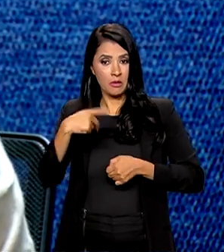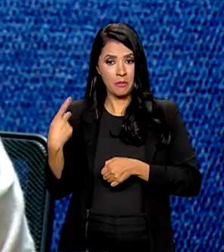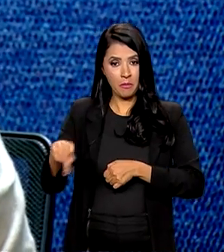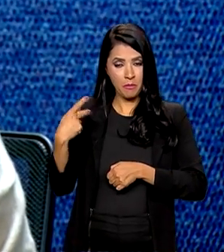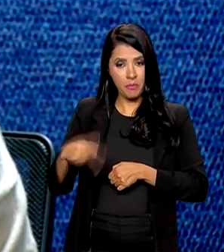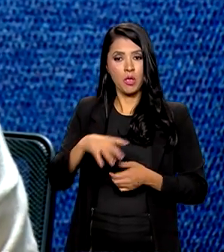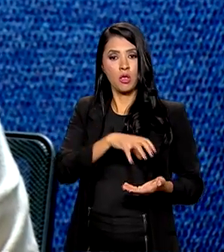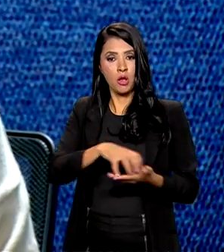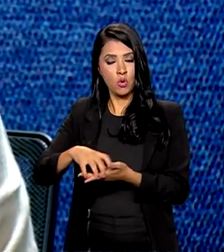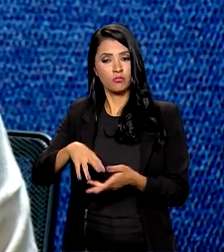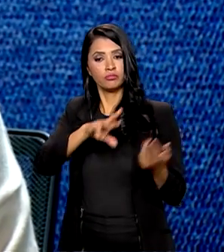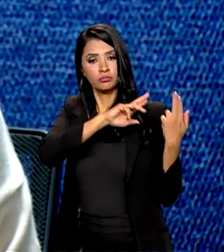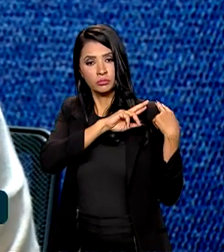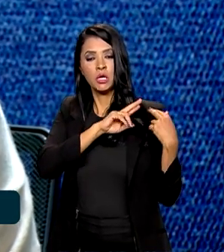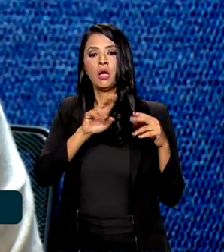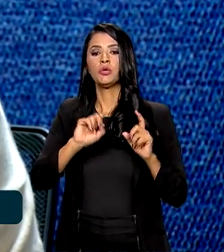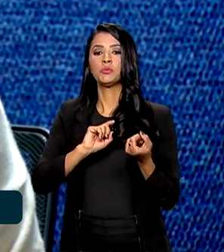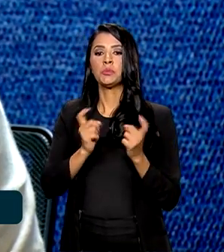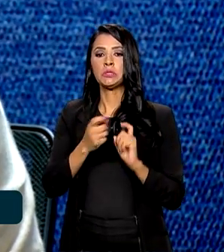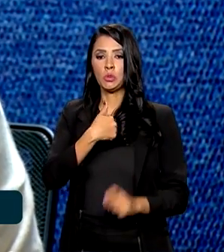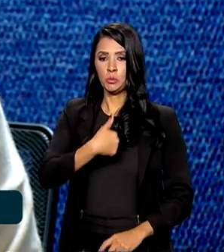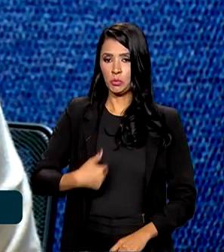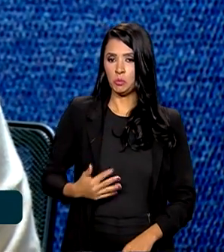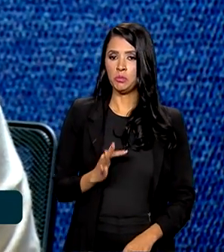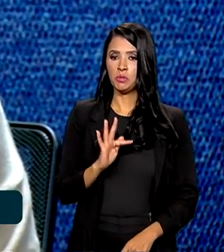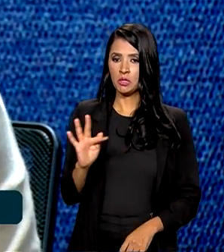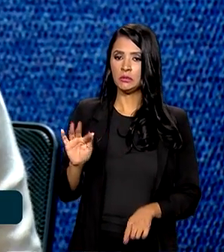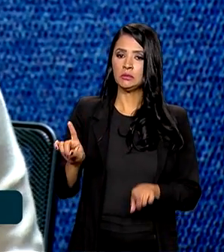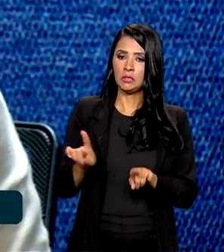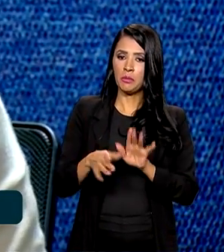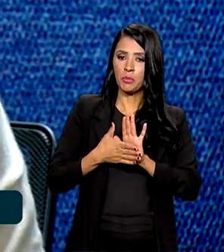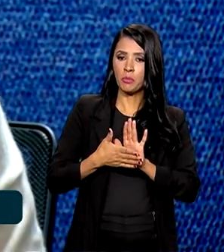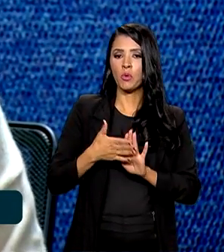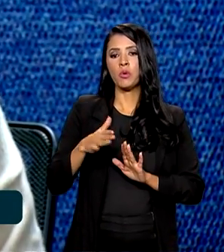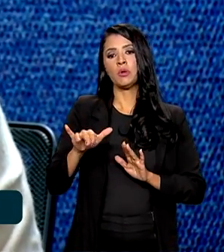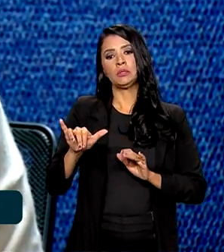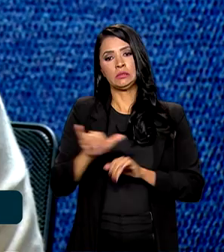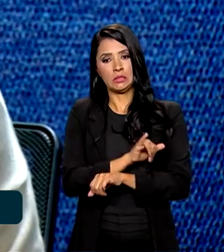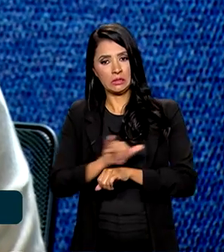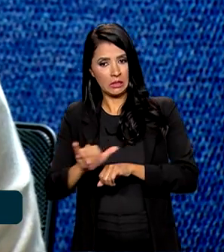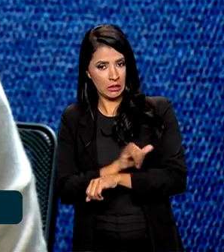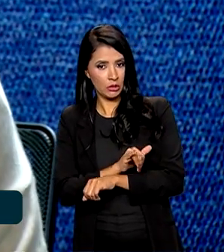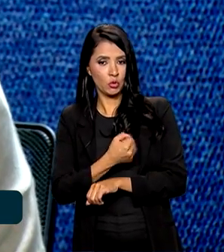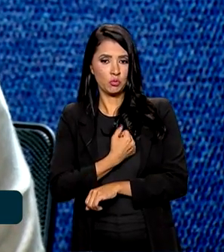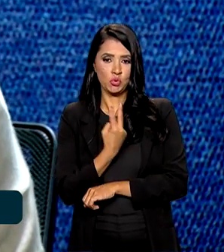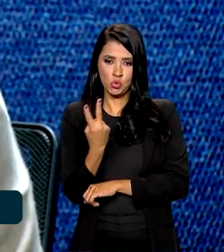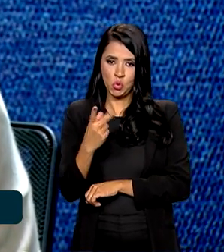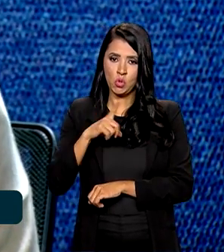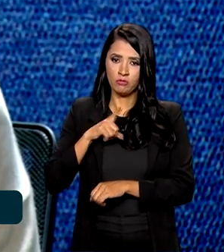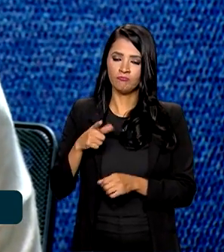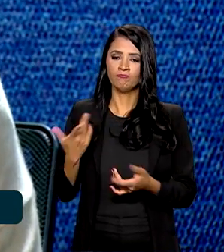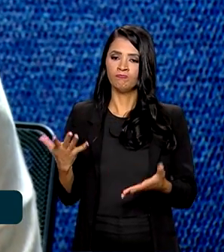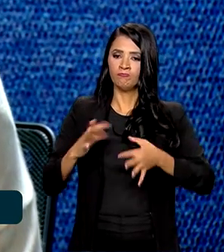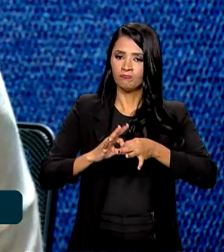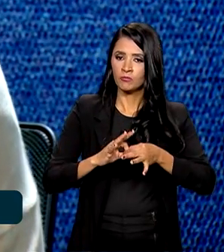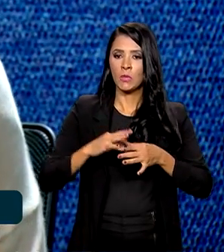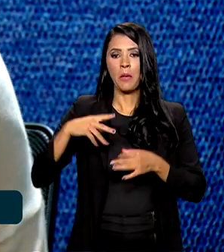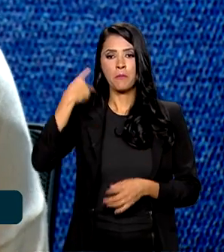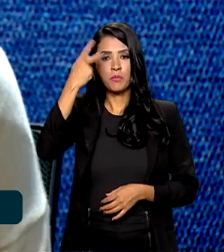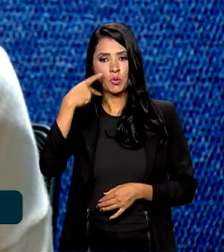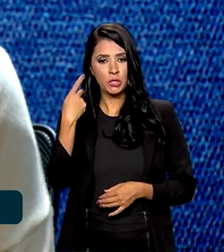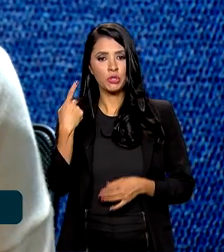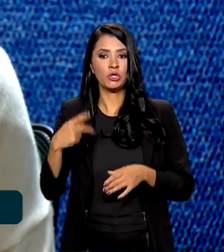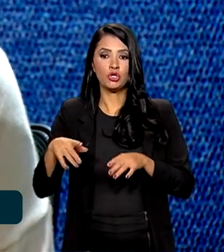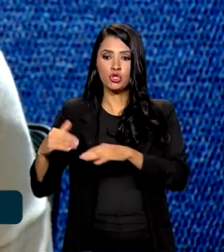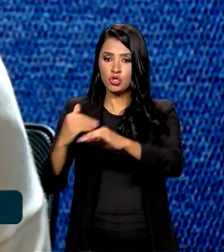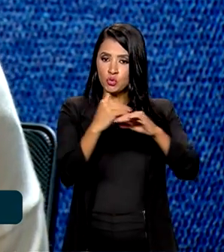competentes da administração pública federal. Propor estratégias, número 2. Propor estratégias de integração entre as políticas públicas